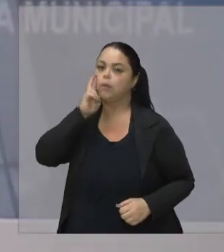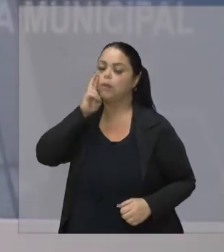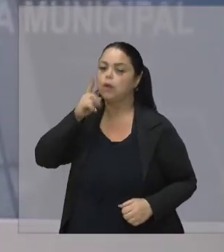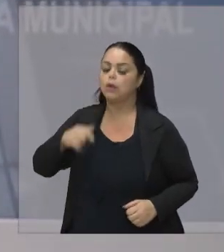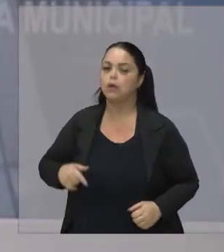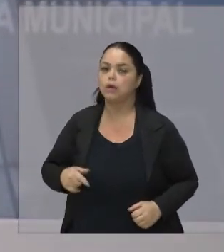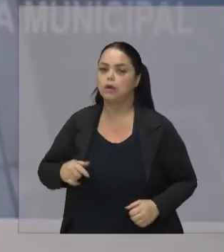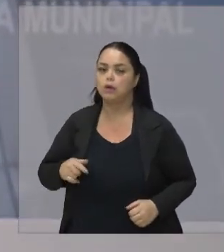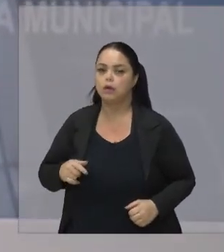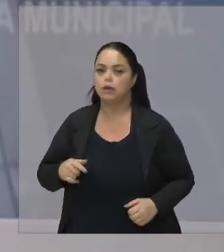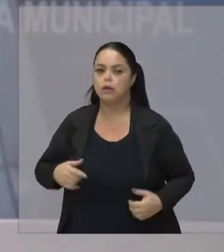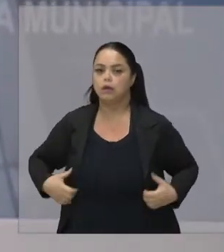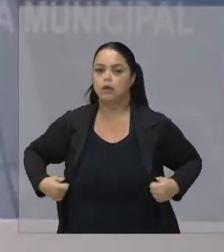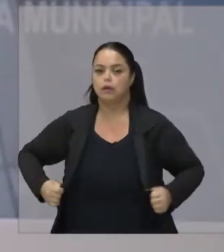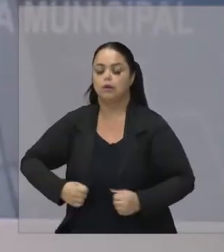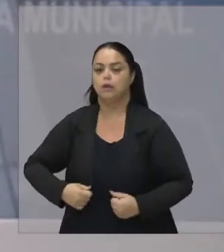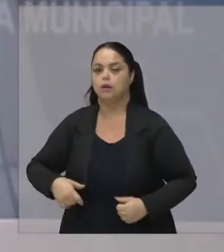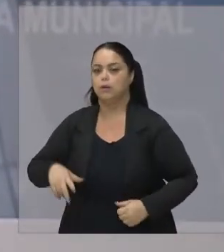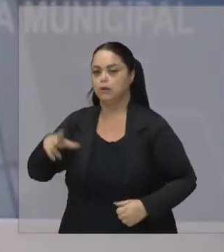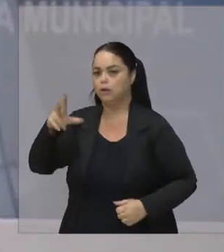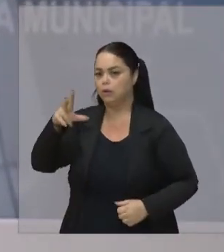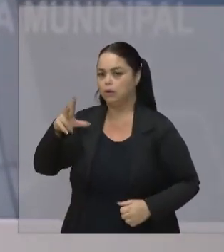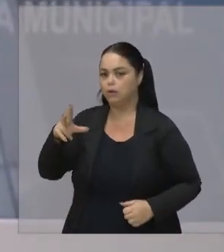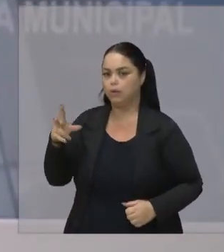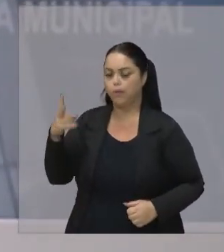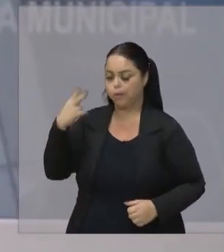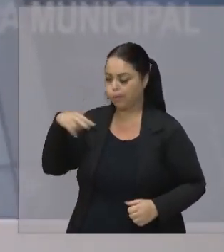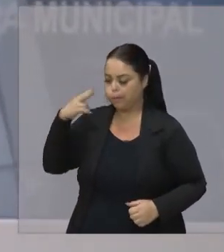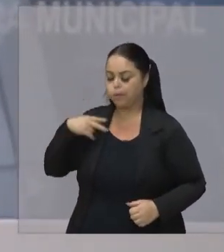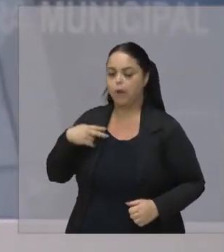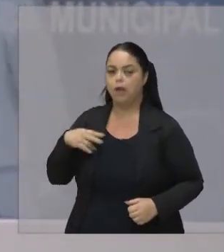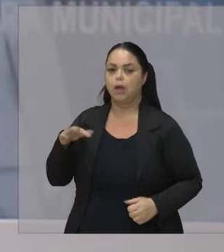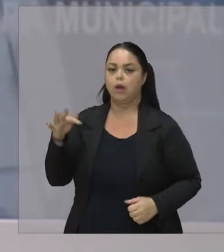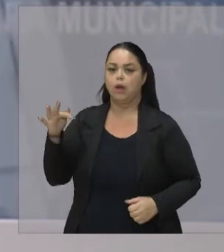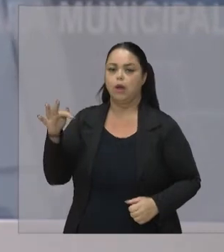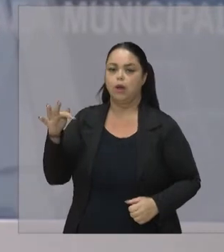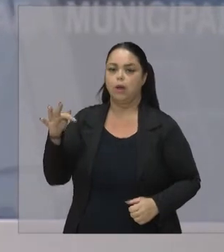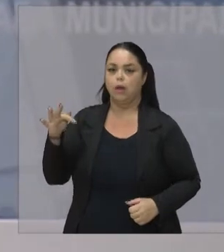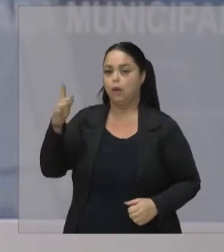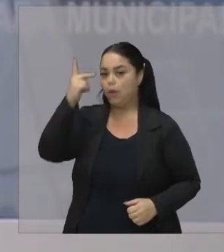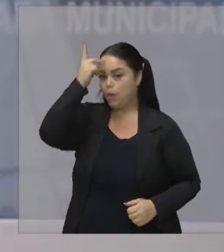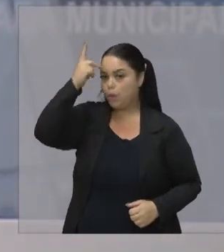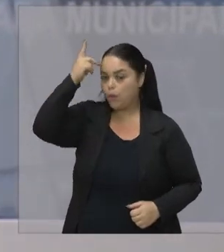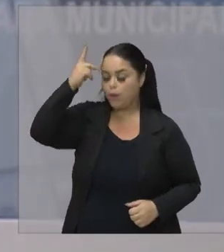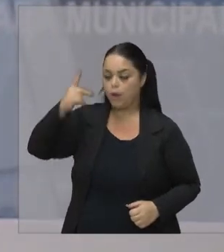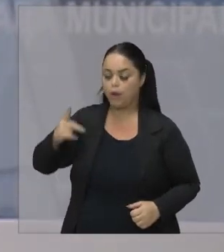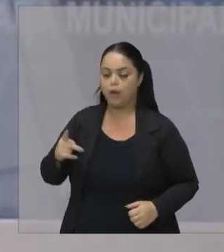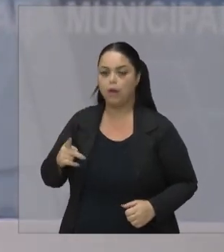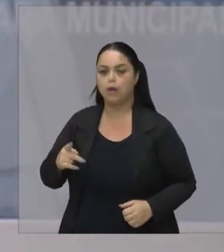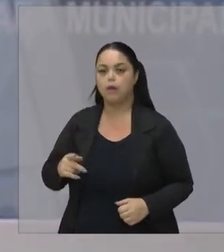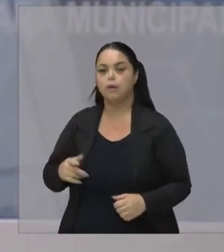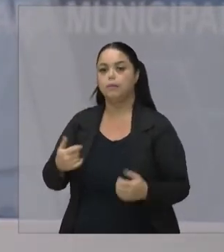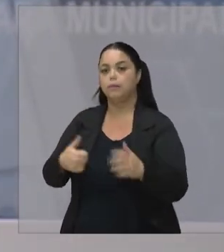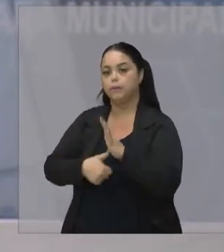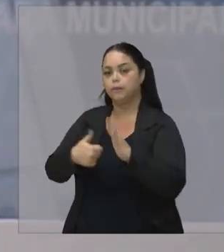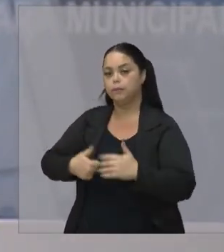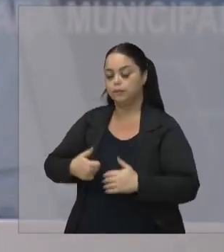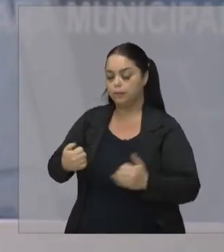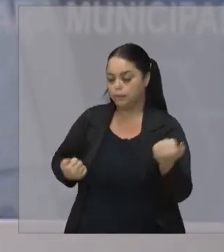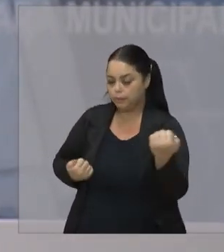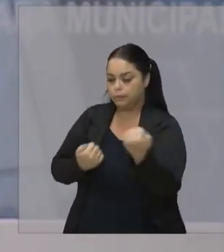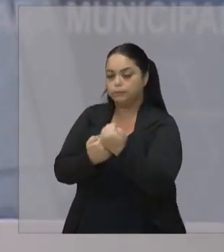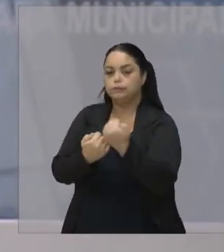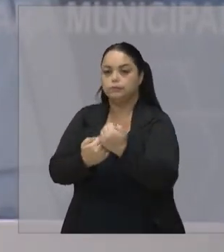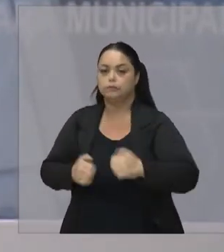os demais colegas Vereadores também Fernando Petit Roberto Chagas Que esteve aqui conosco Primeiro pelo apoio